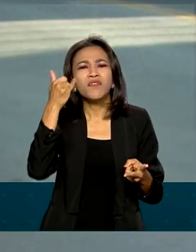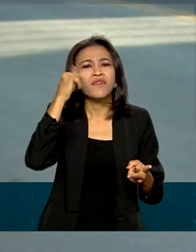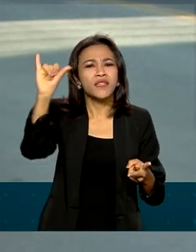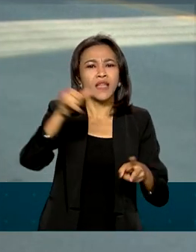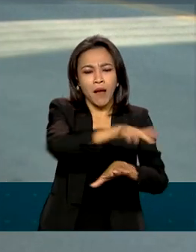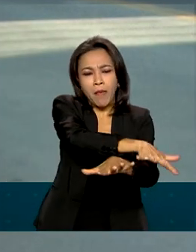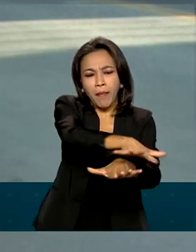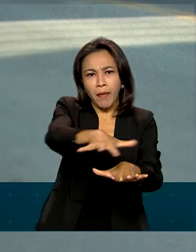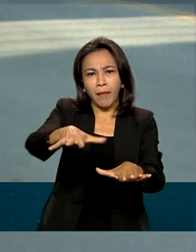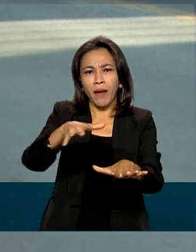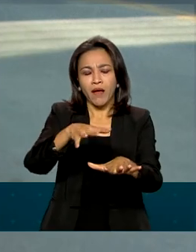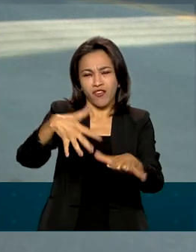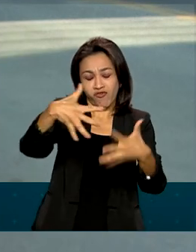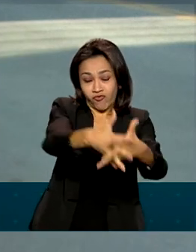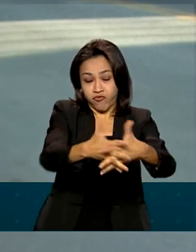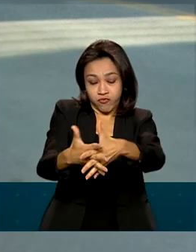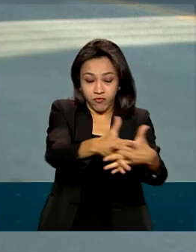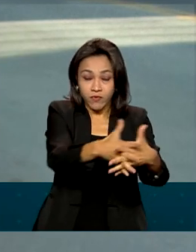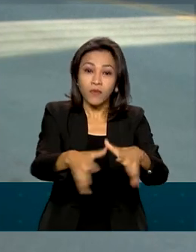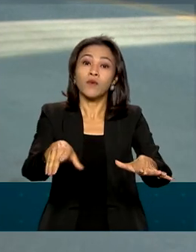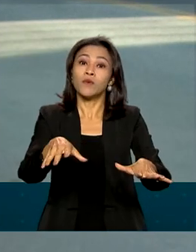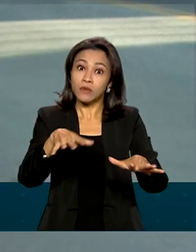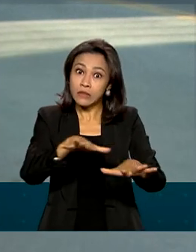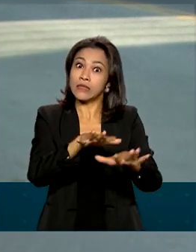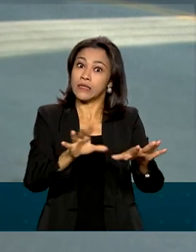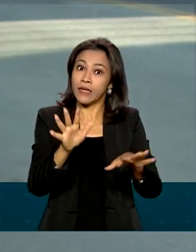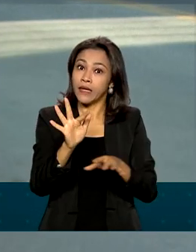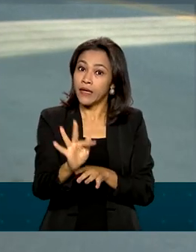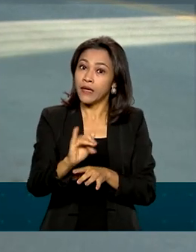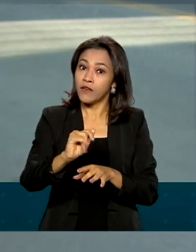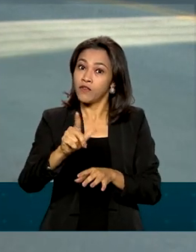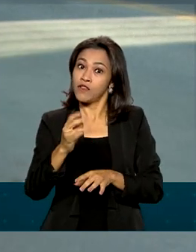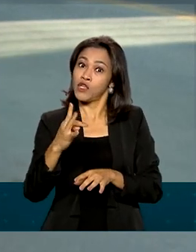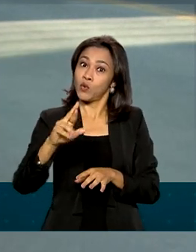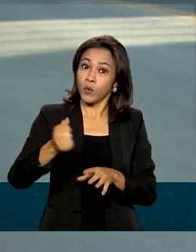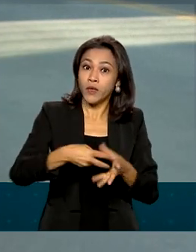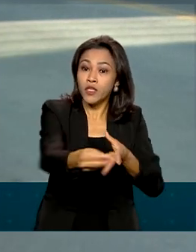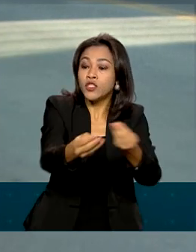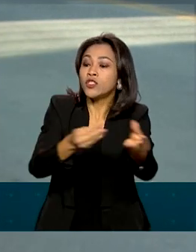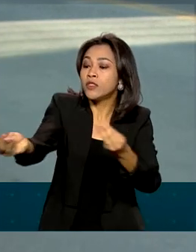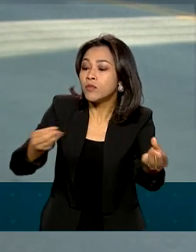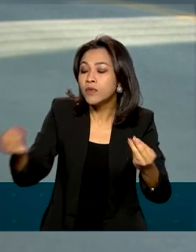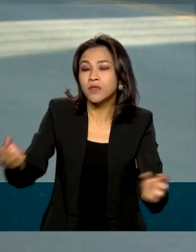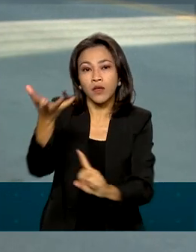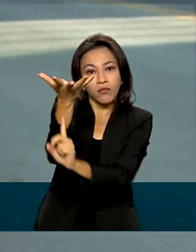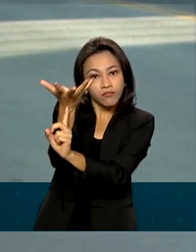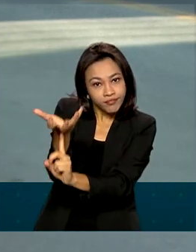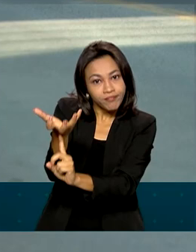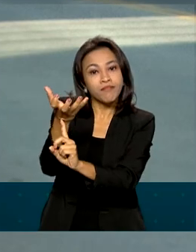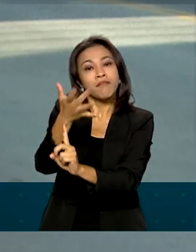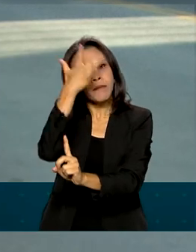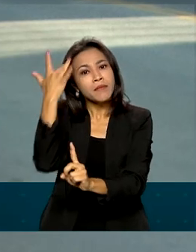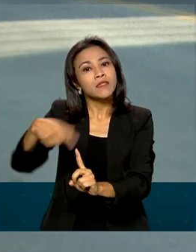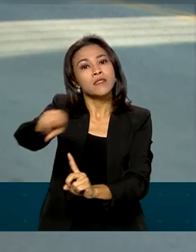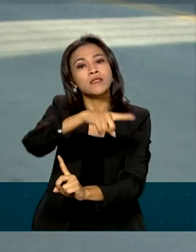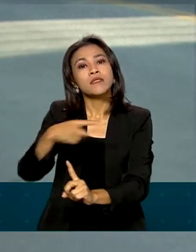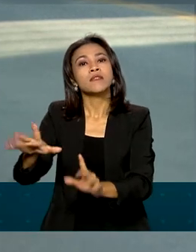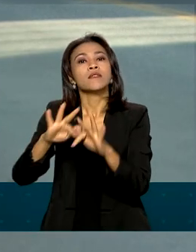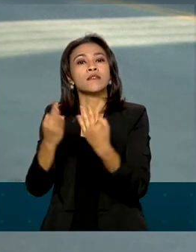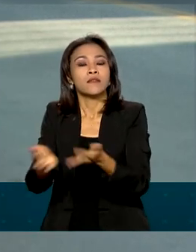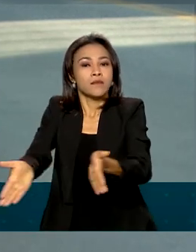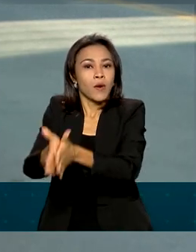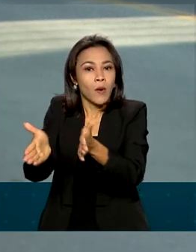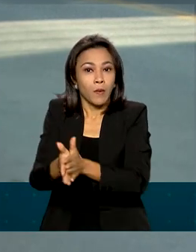faixas adjacentes e a distribuição de kits de antenas parabólicas para a população de baixa renda. Nessa primeira